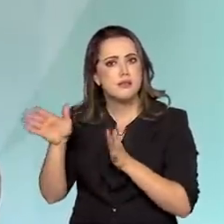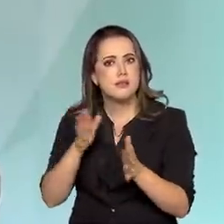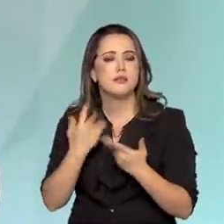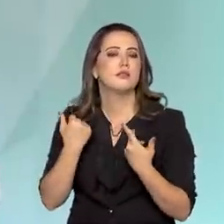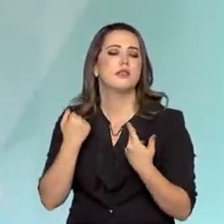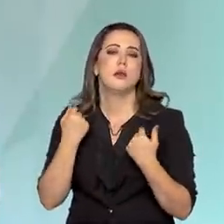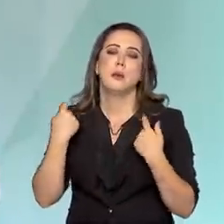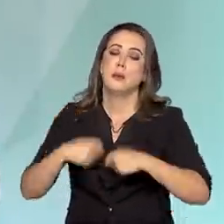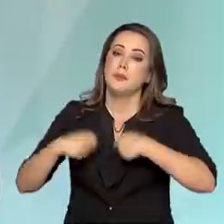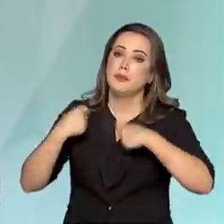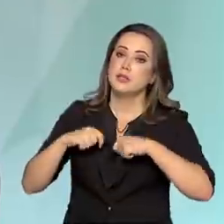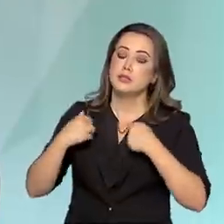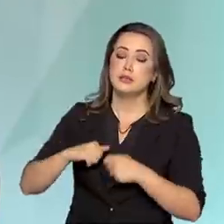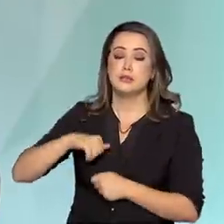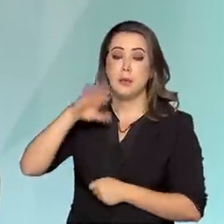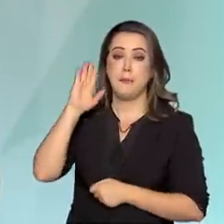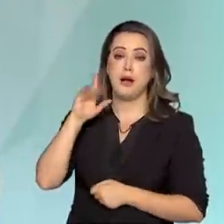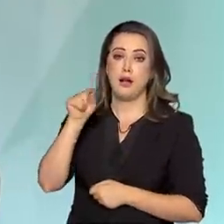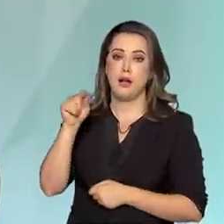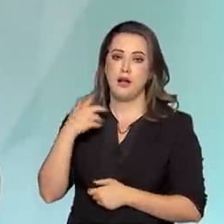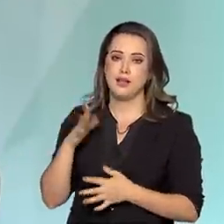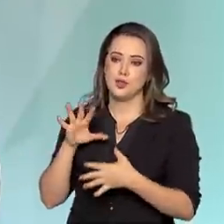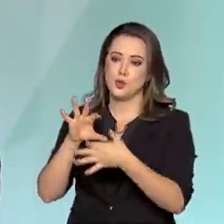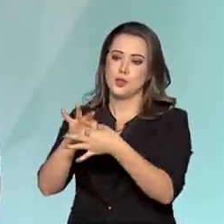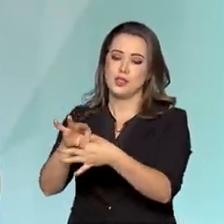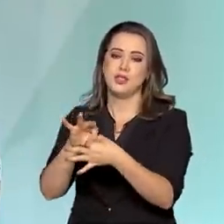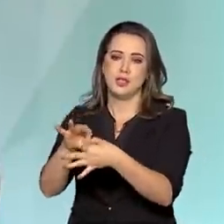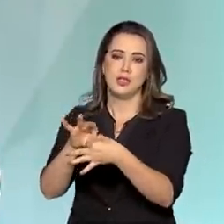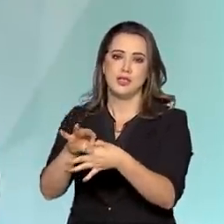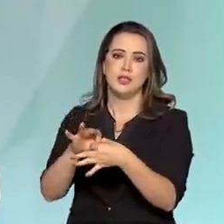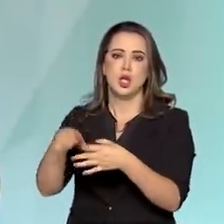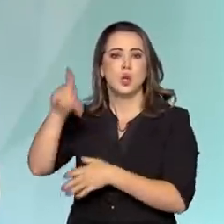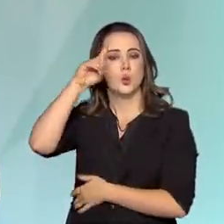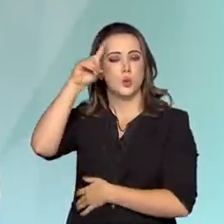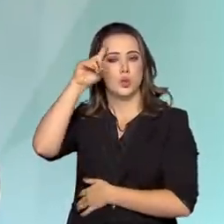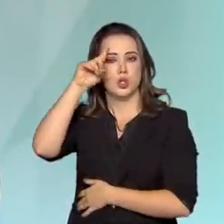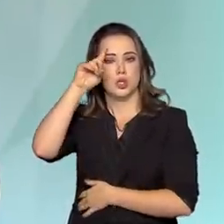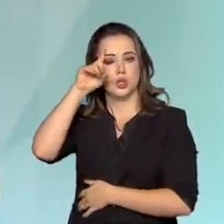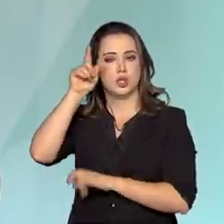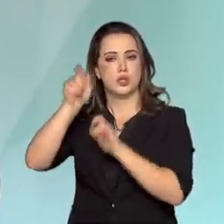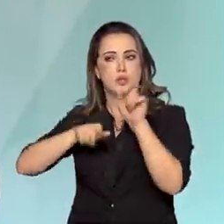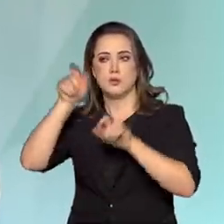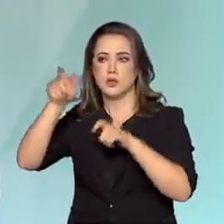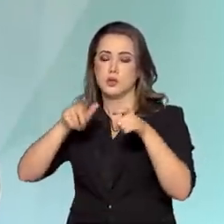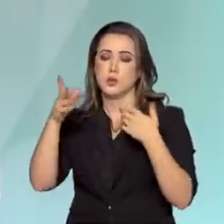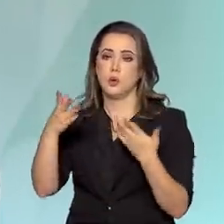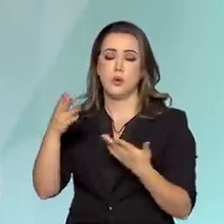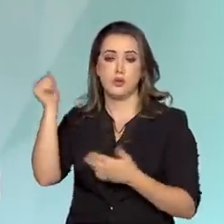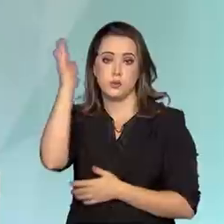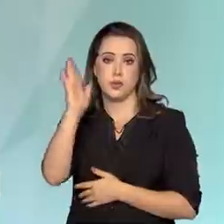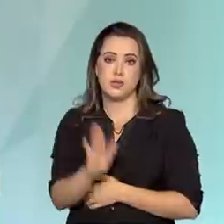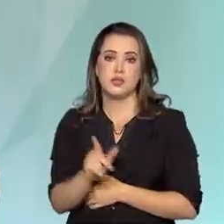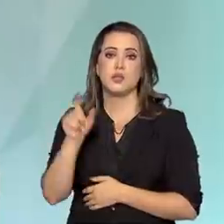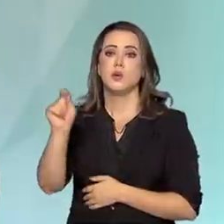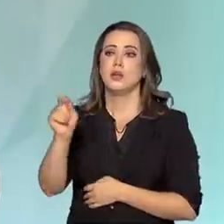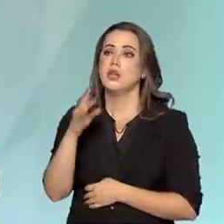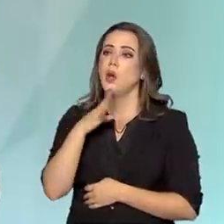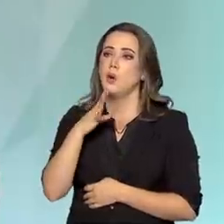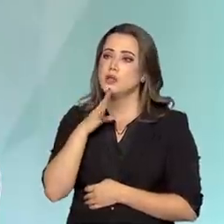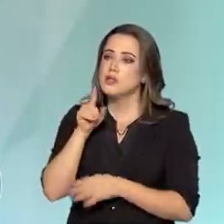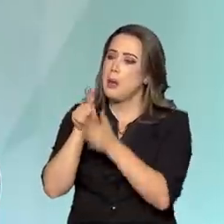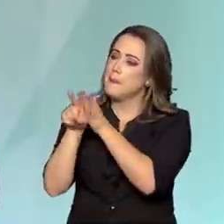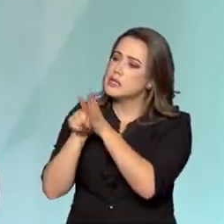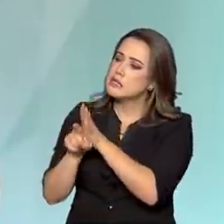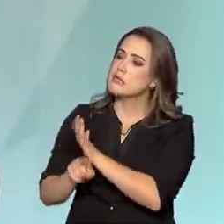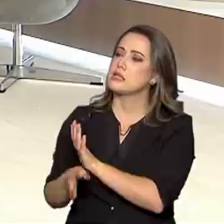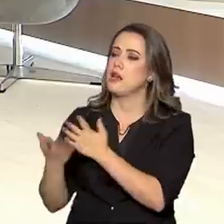precisa se tornar mais partícipe do dia-a-dia do cidadão brasileiro, do dia-a-dia daquele que quer saber o que foi o Brasil, onde Então,